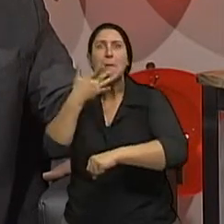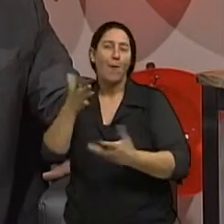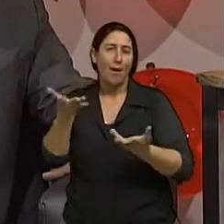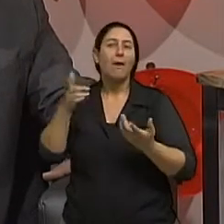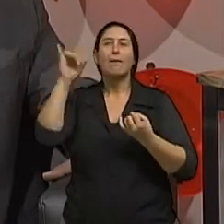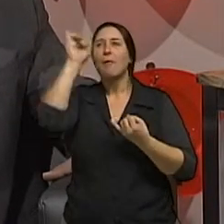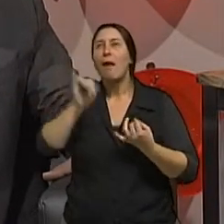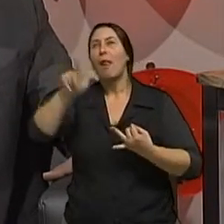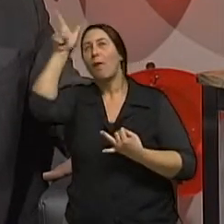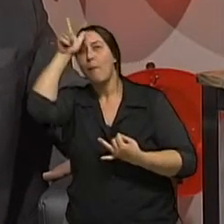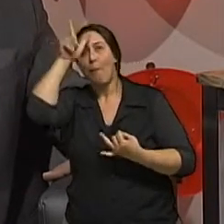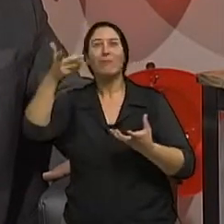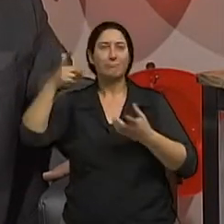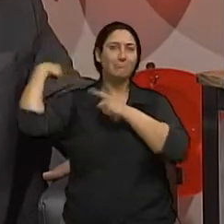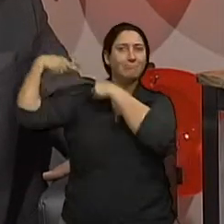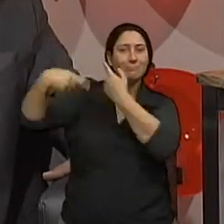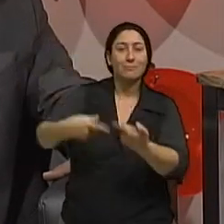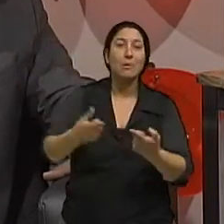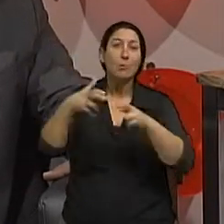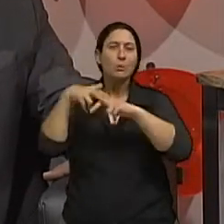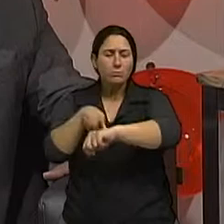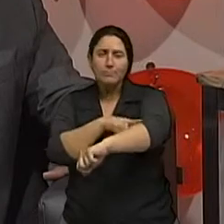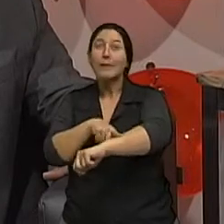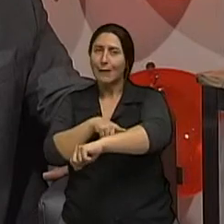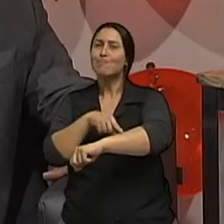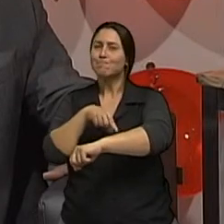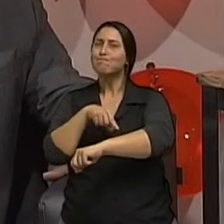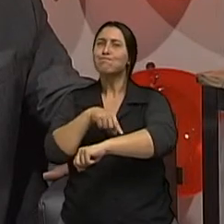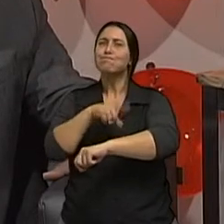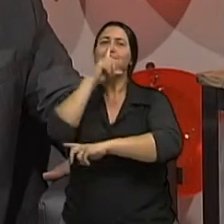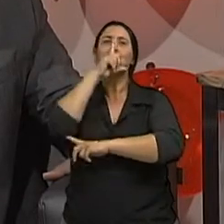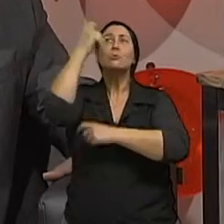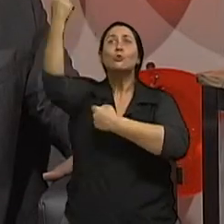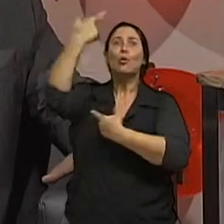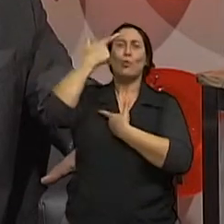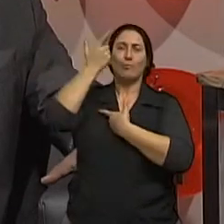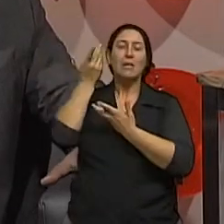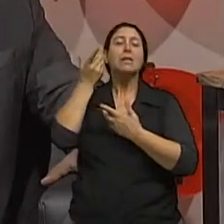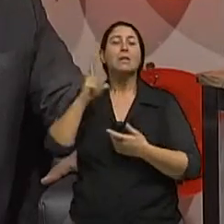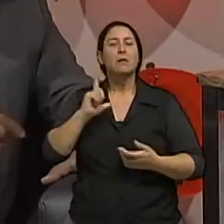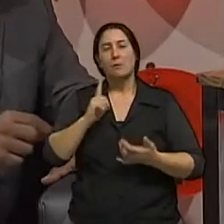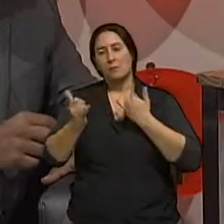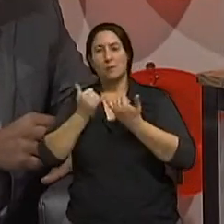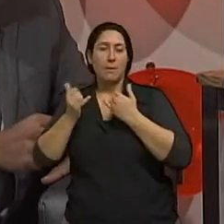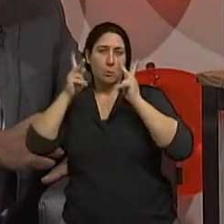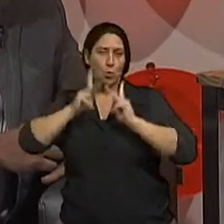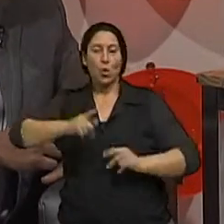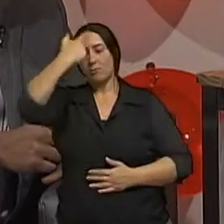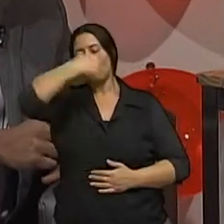Essa é a pele mais vulnerável ao sol. Os indivíduos que tem a pele com presença